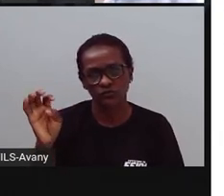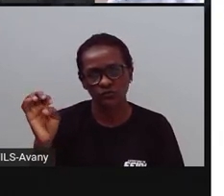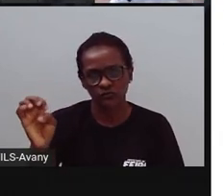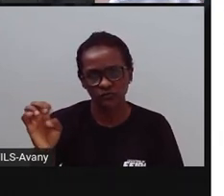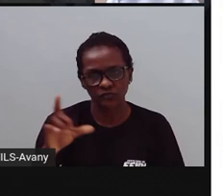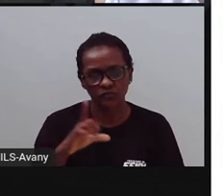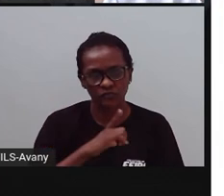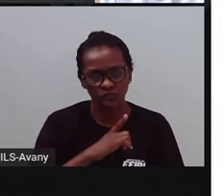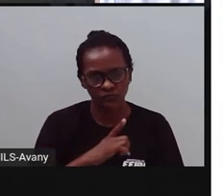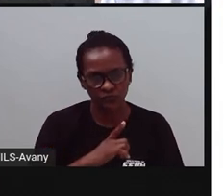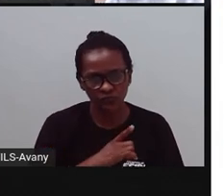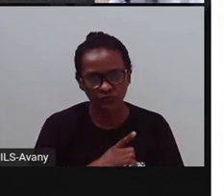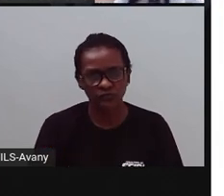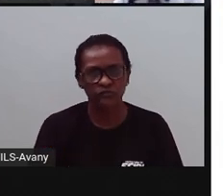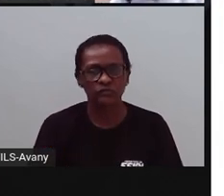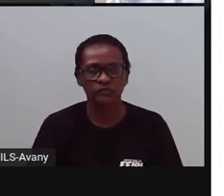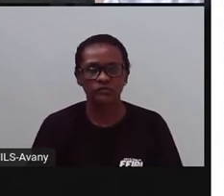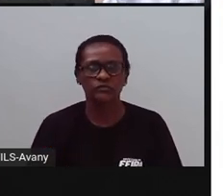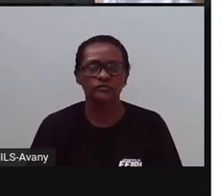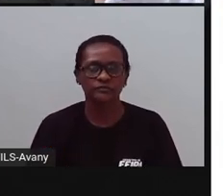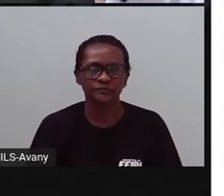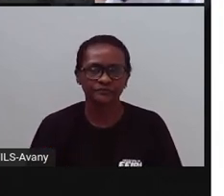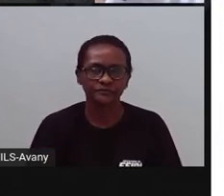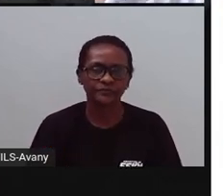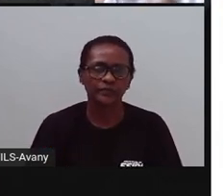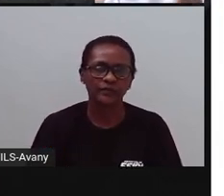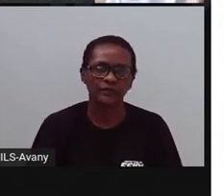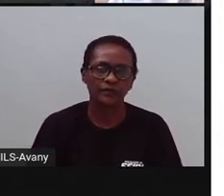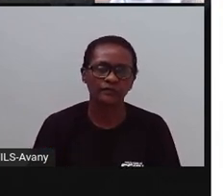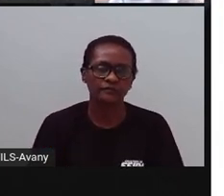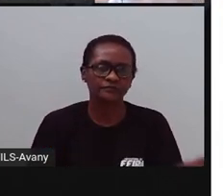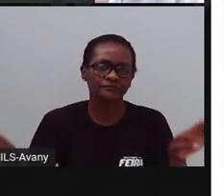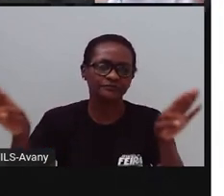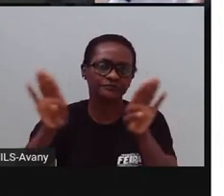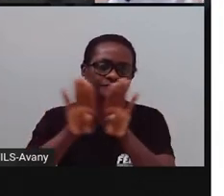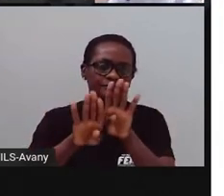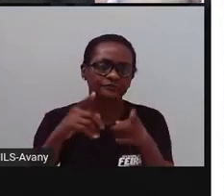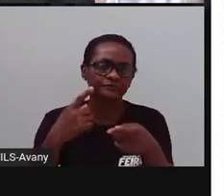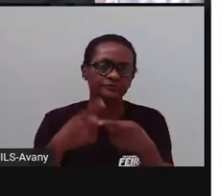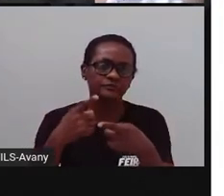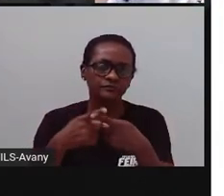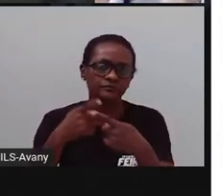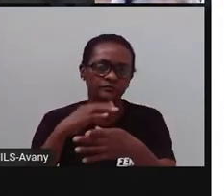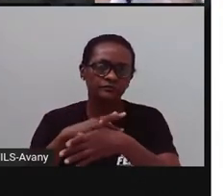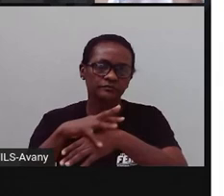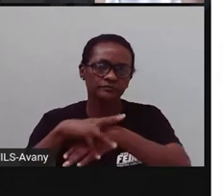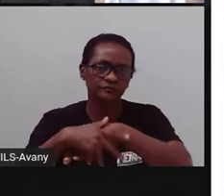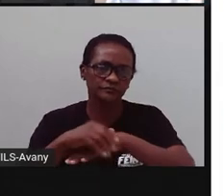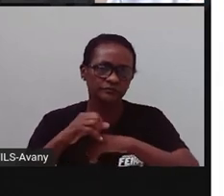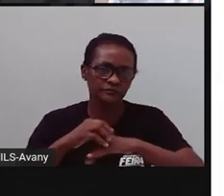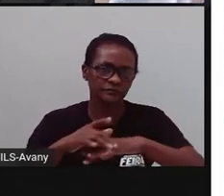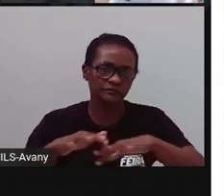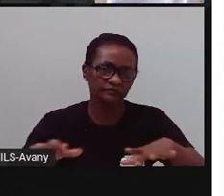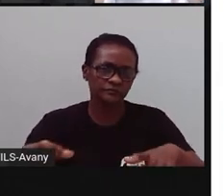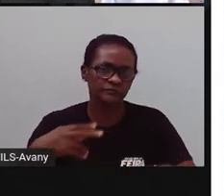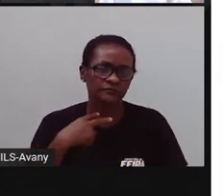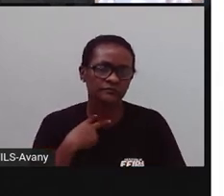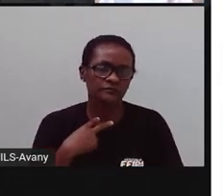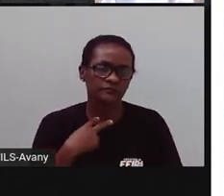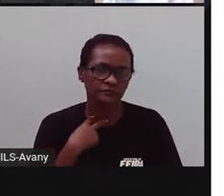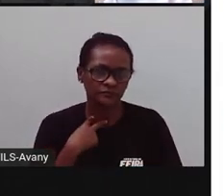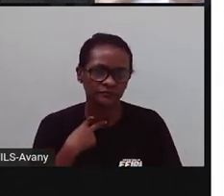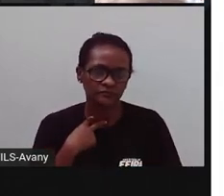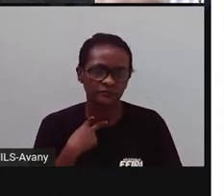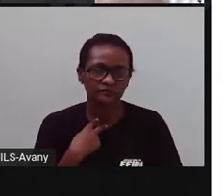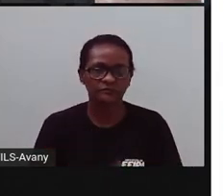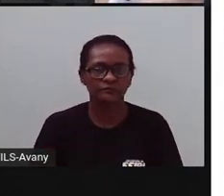frente, mas nunca entrou. Infelizmente, também está fechado por conta da pandemia, mas, quando abrir, vá lá com a família quando tiver exposição,